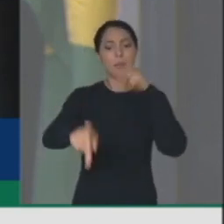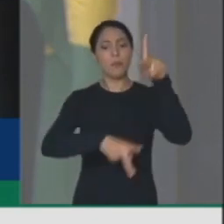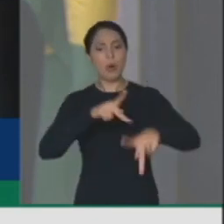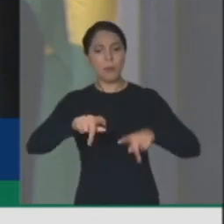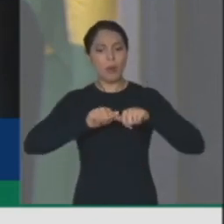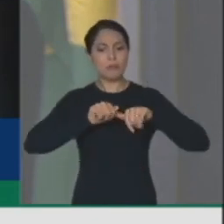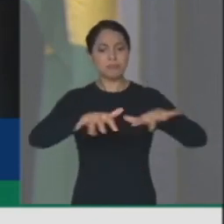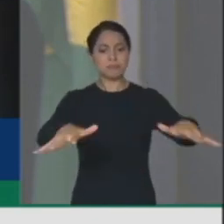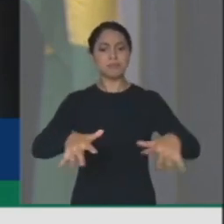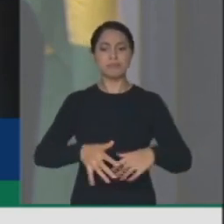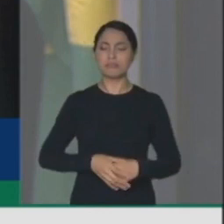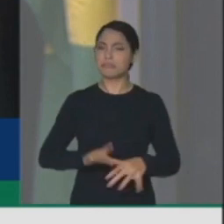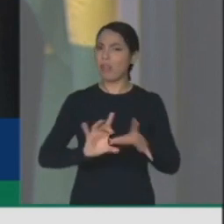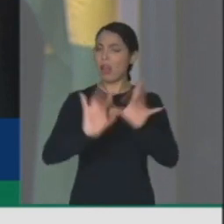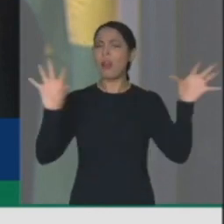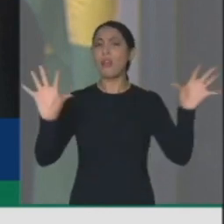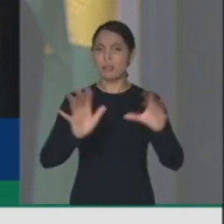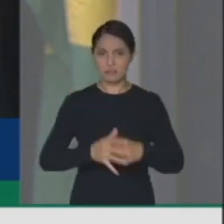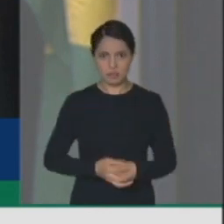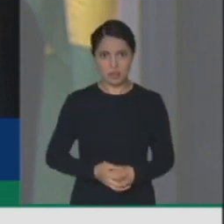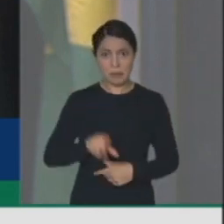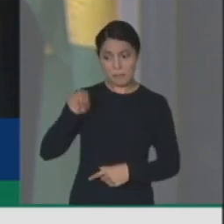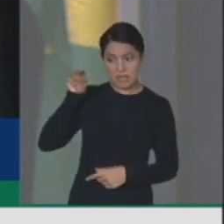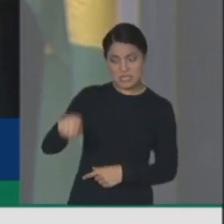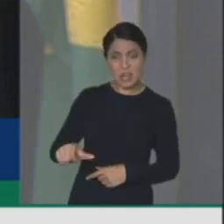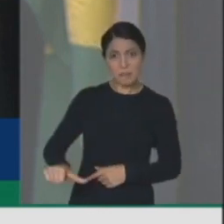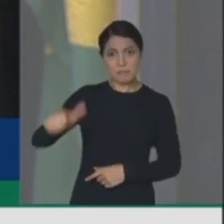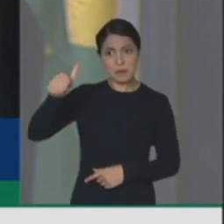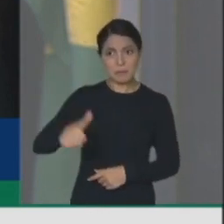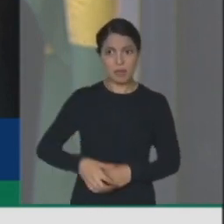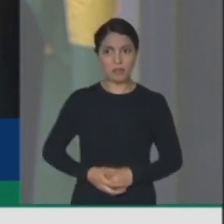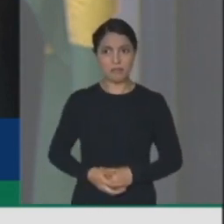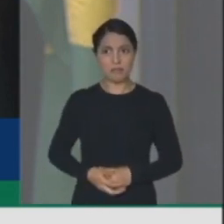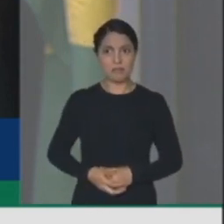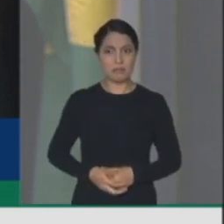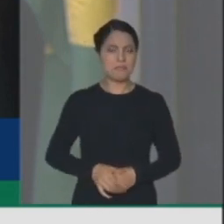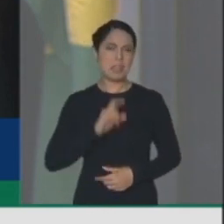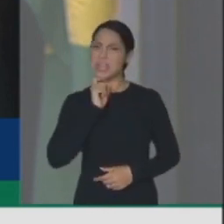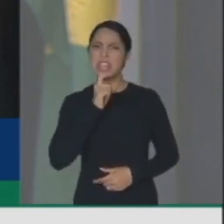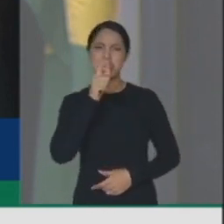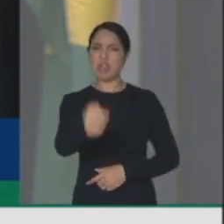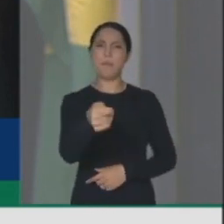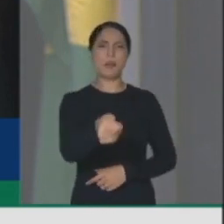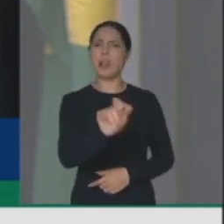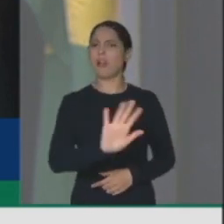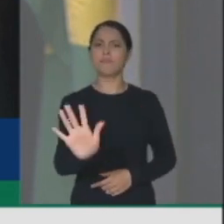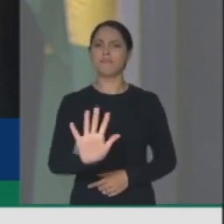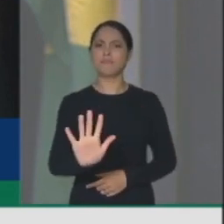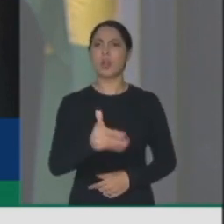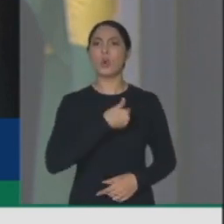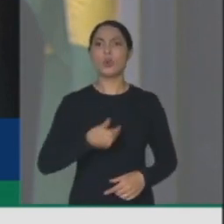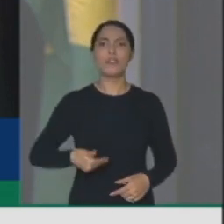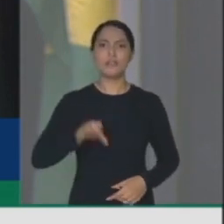população, se quiser, ela pode fazer uso. Mas ninguém será obrigado, no governo Bolsonaro, a se vacinar.